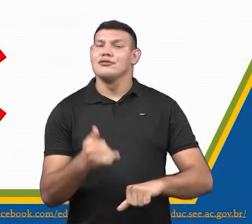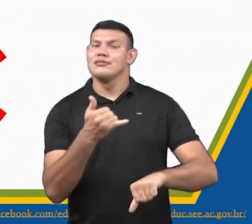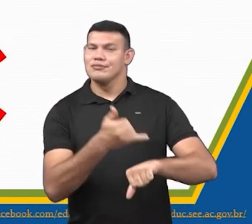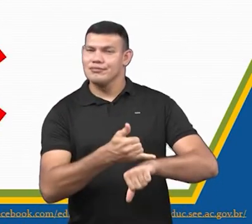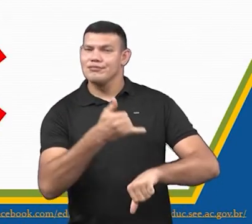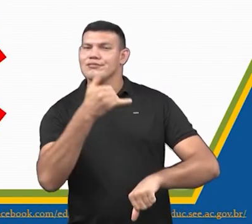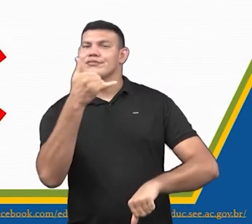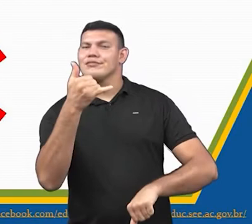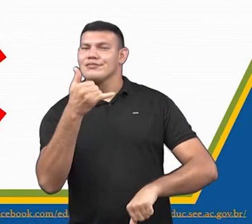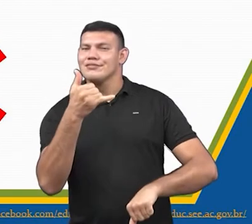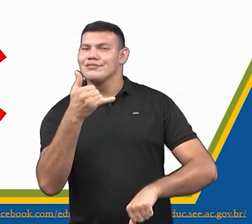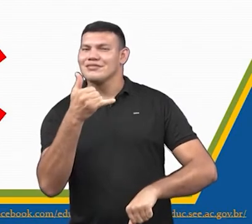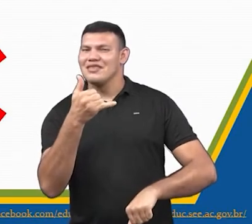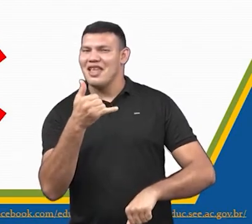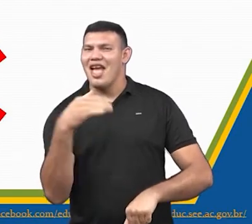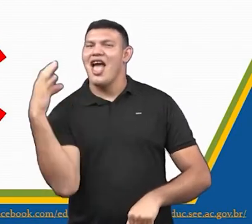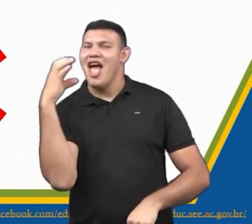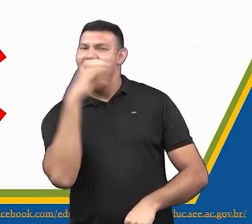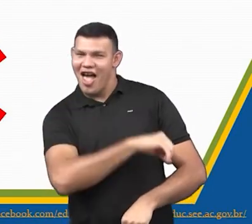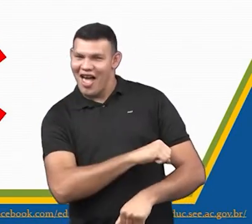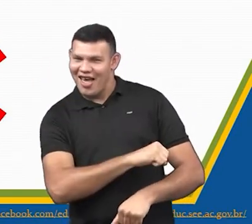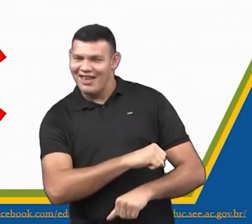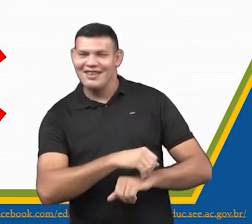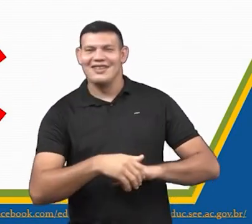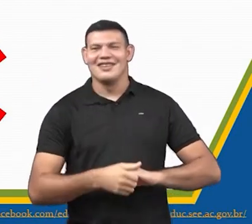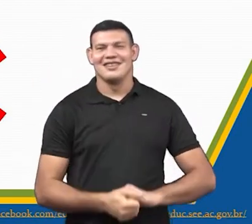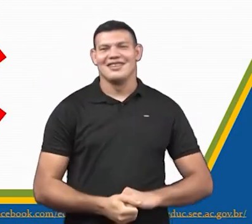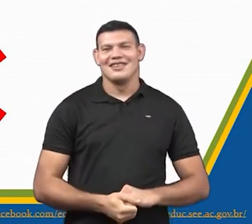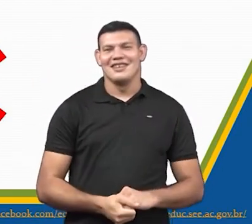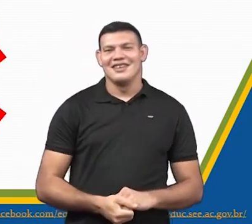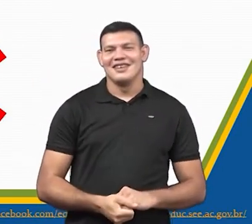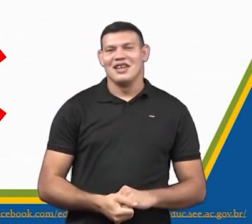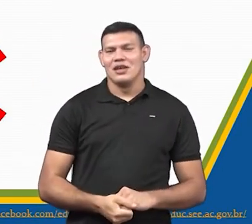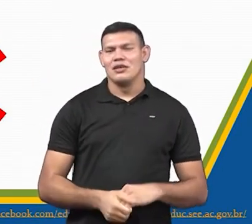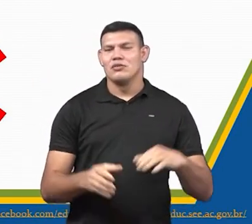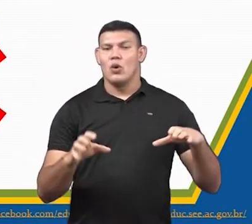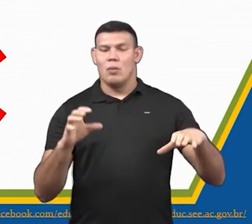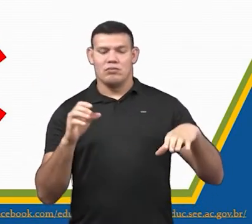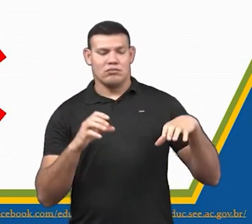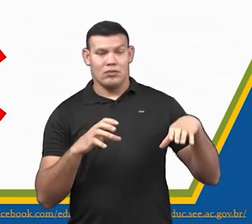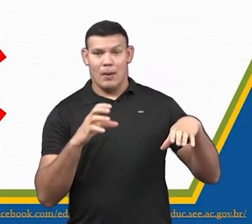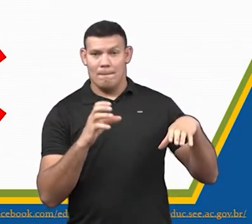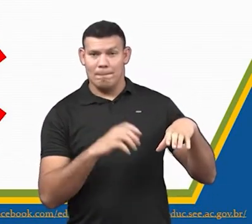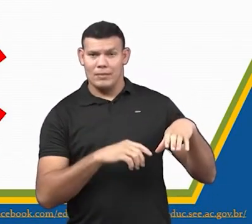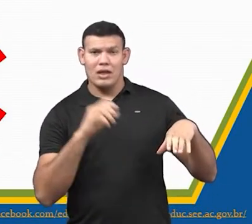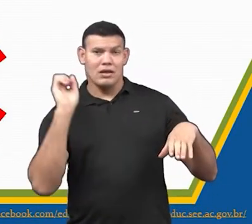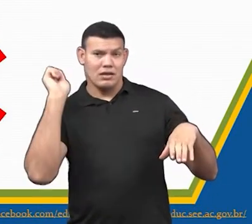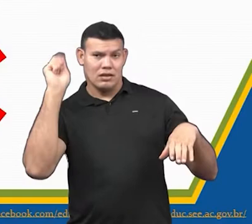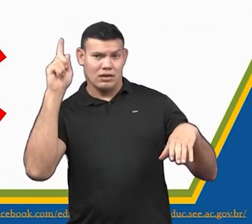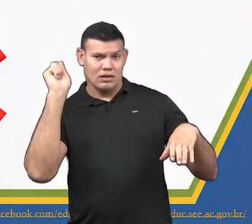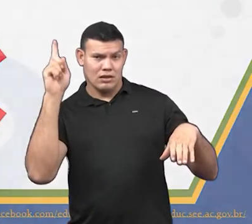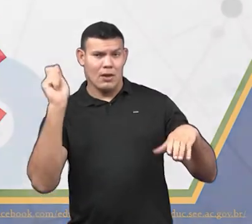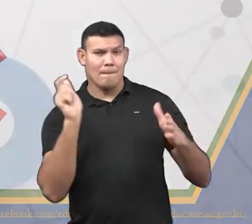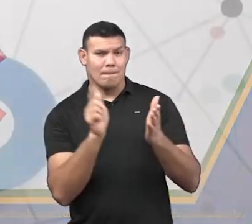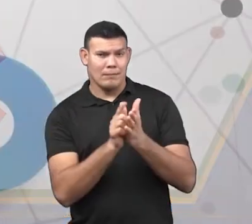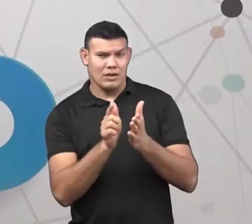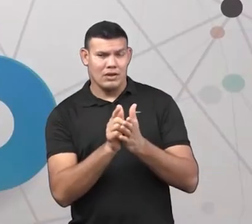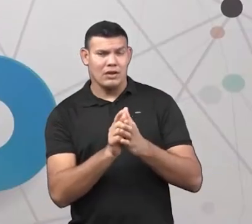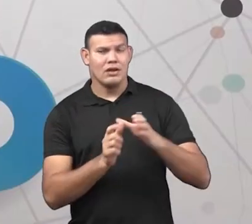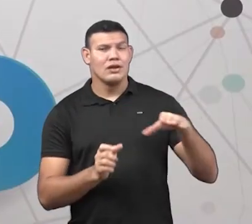Nem esperei, né? Está vendo? Eu jogo metal todas as vezes. Olha o nomezinho aí.